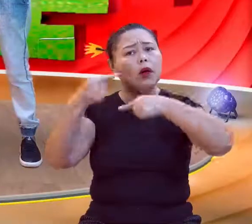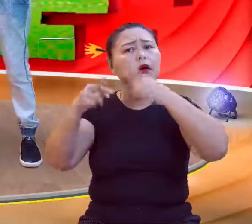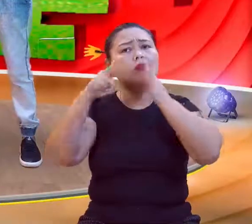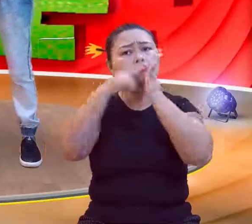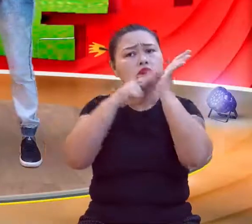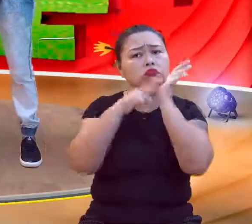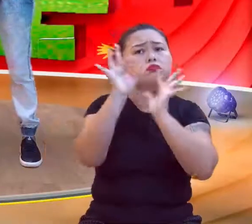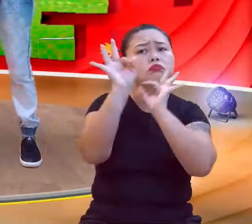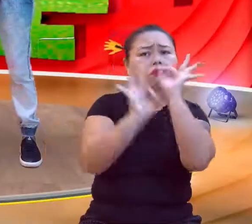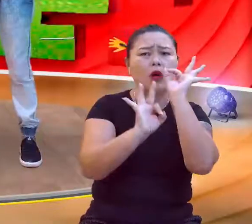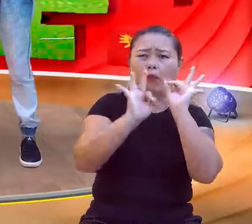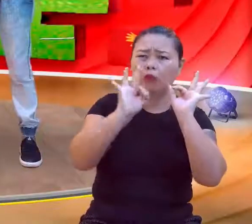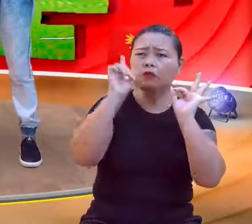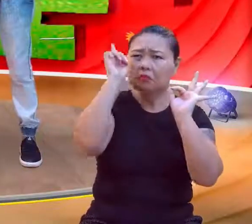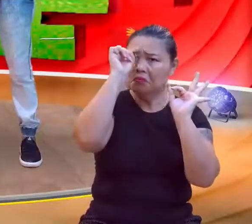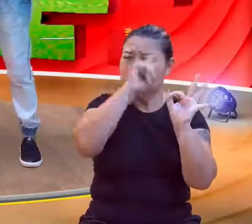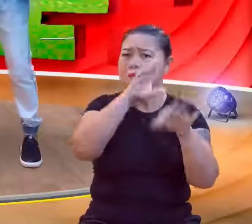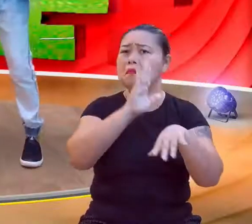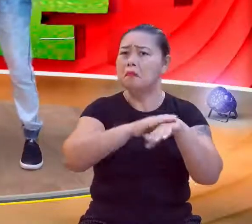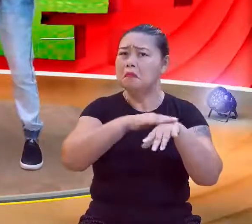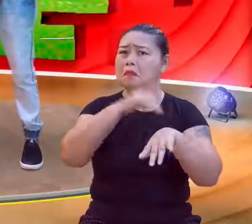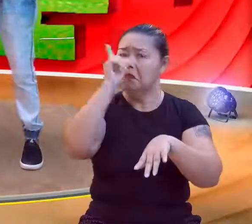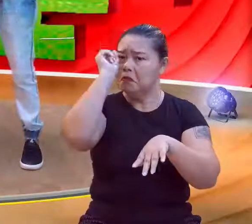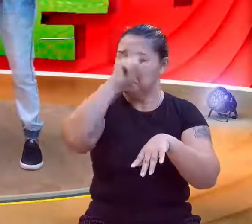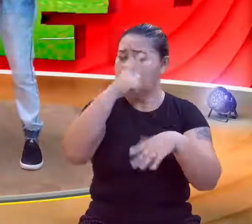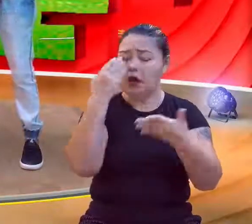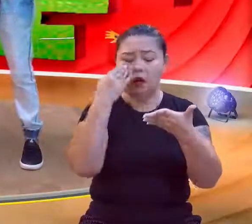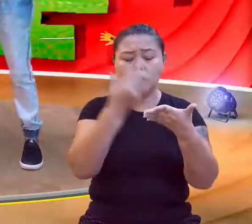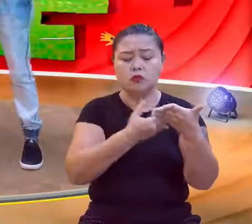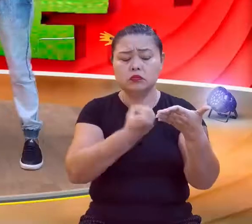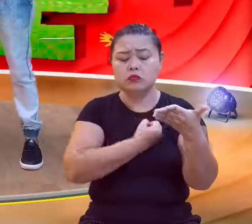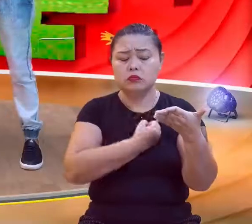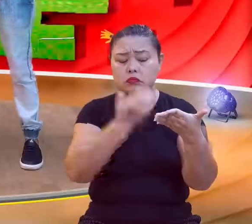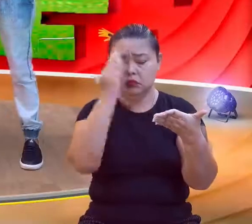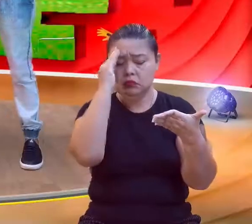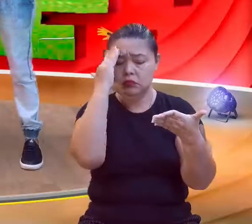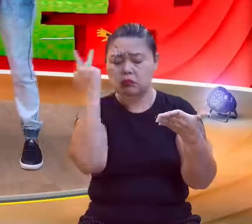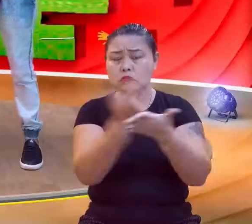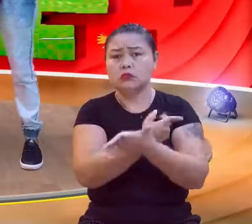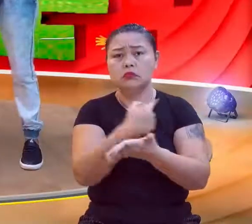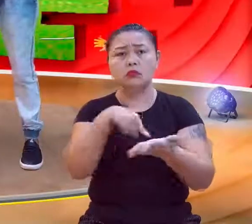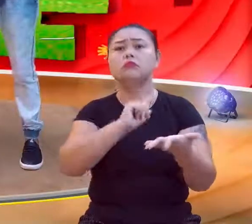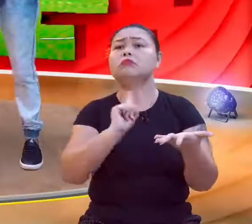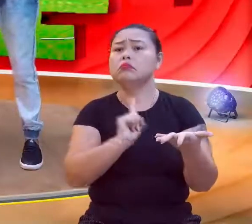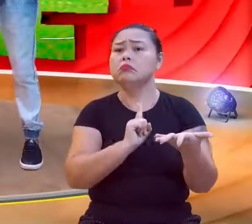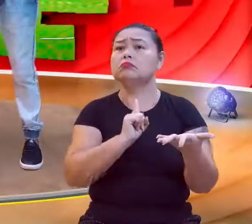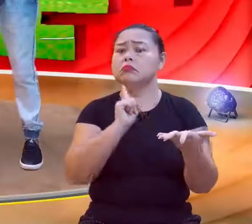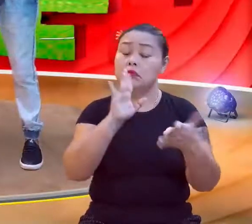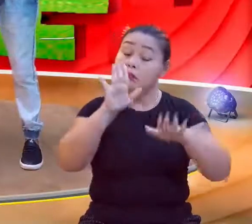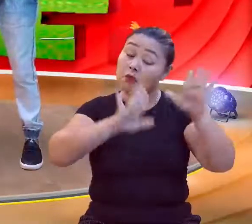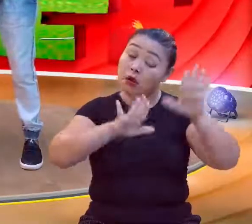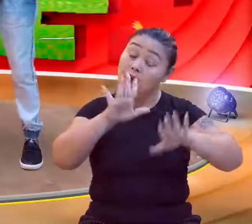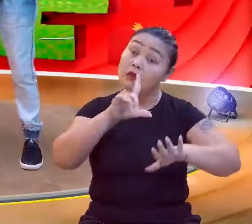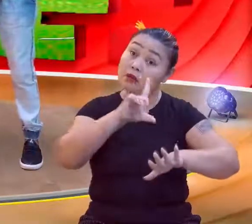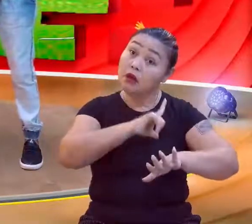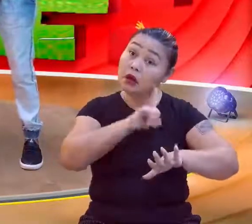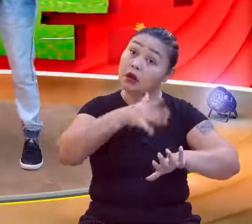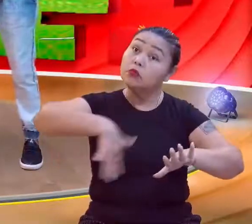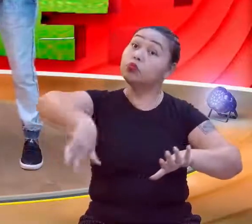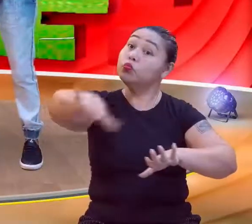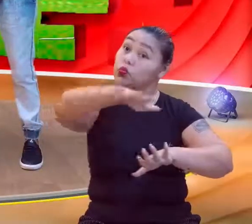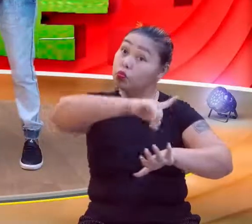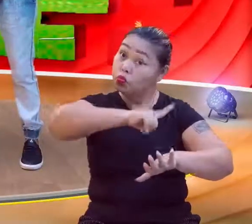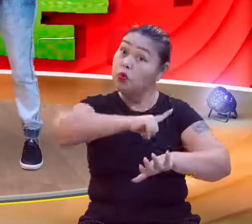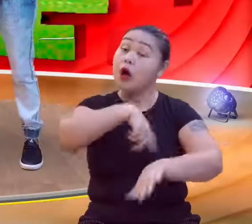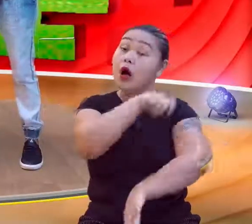formação bem complicada para você olhar para os números e entender o aconteceu. Muitos alunos ficaram aí meio confusos, não